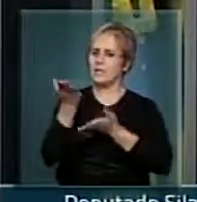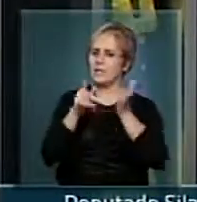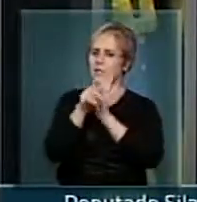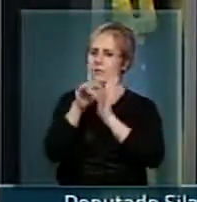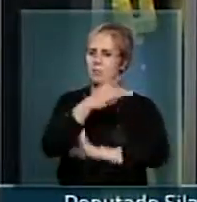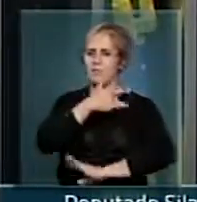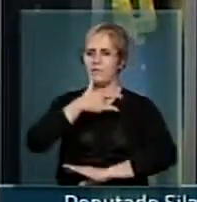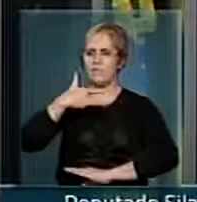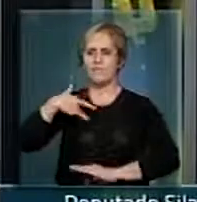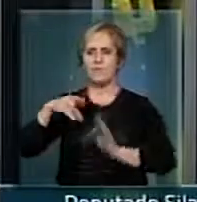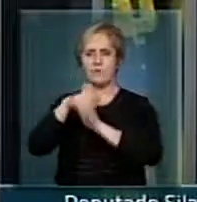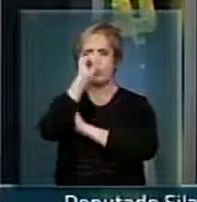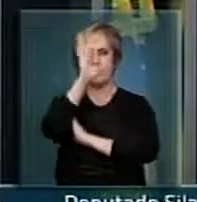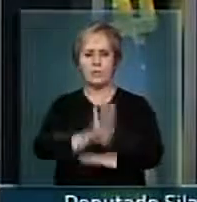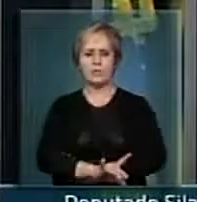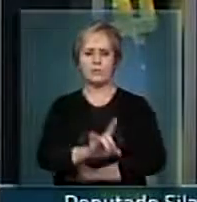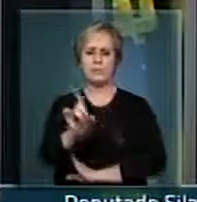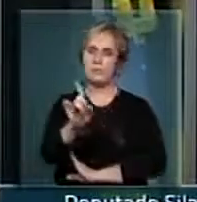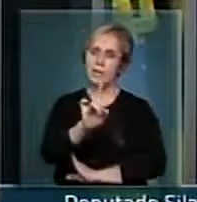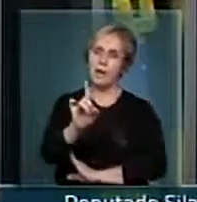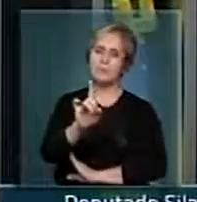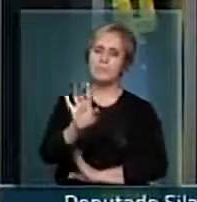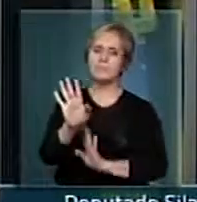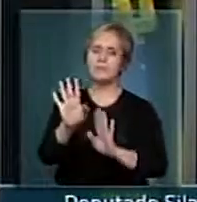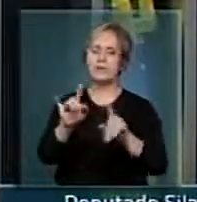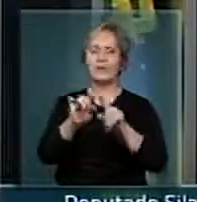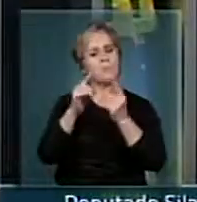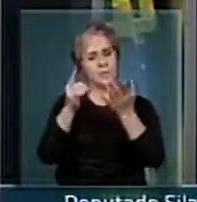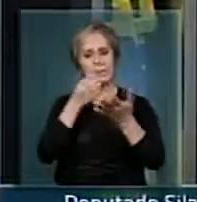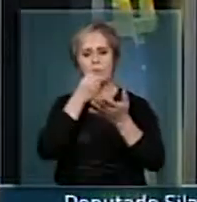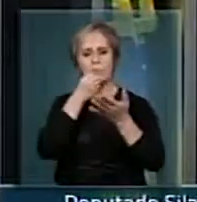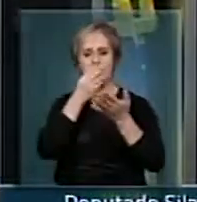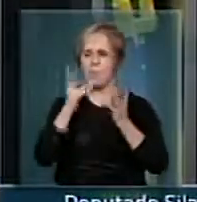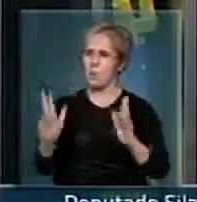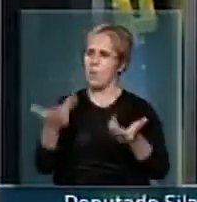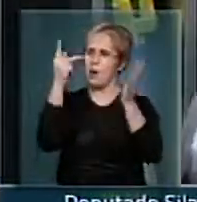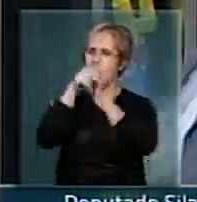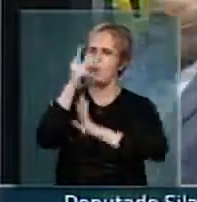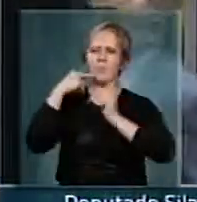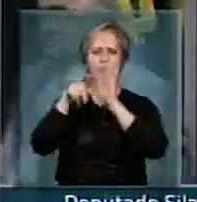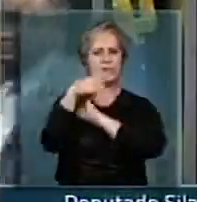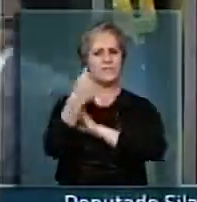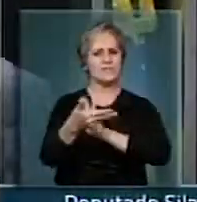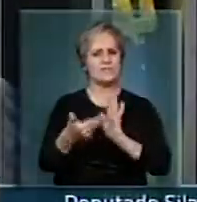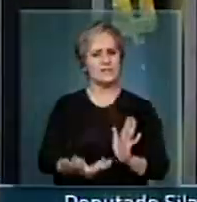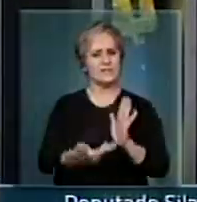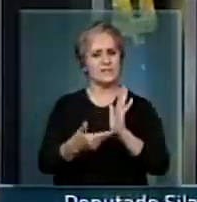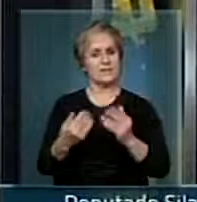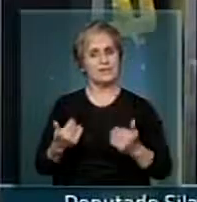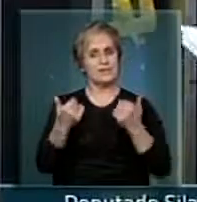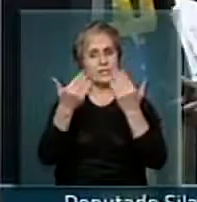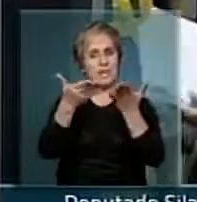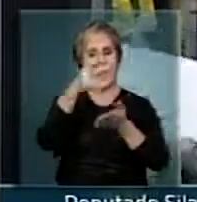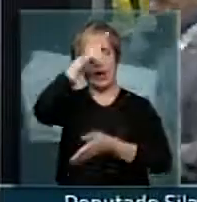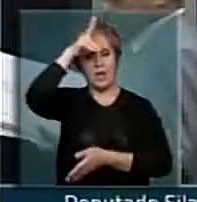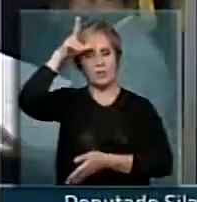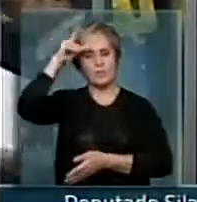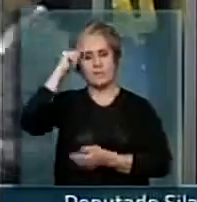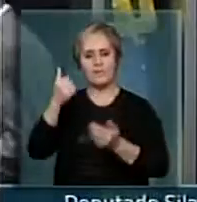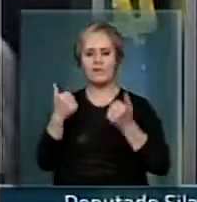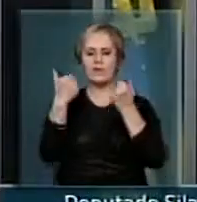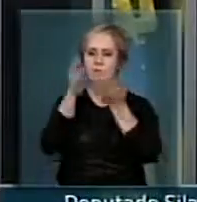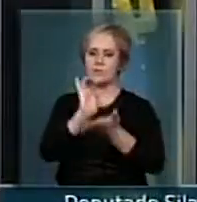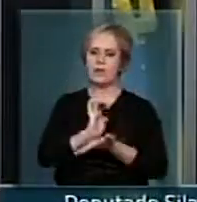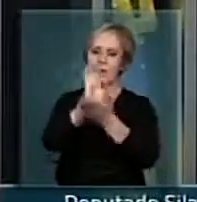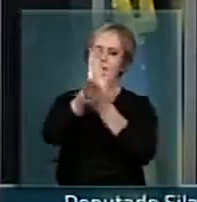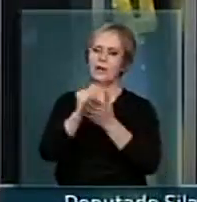indica, senhor presidente, uma boa vontade política desta casa de dar aos prefeitos, aos estados,